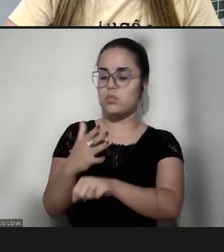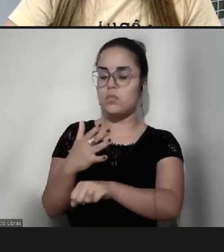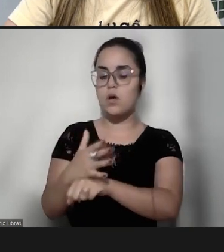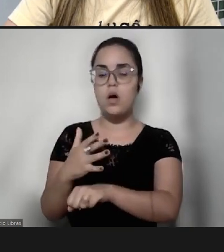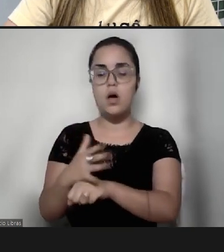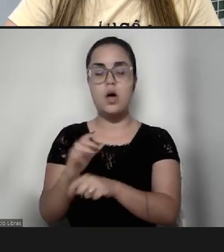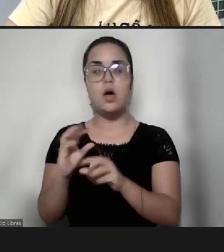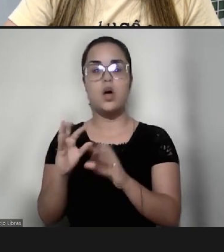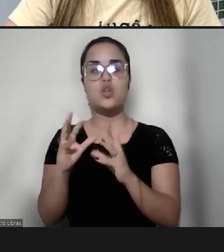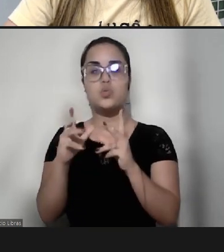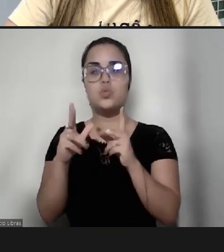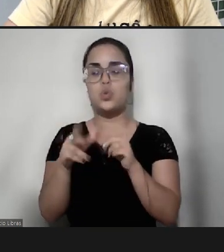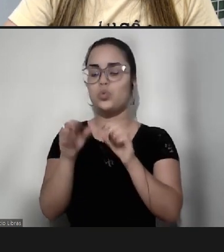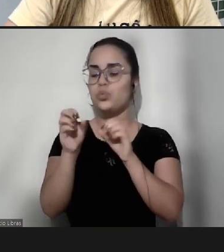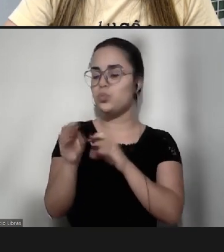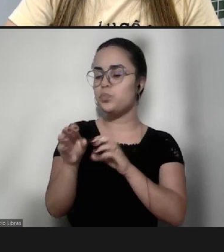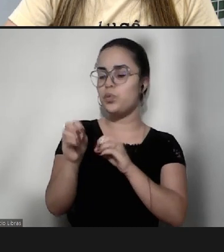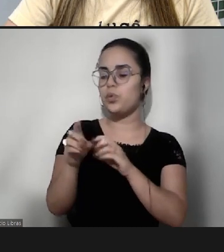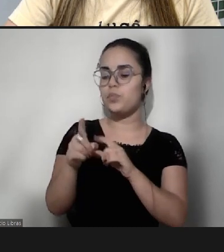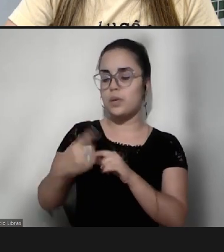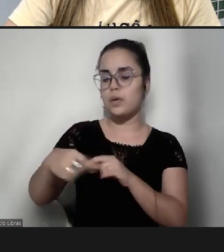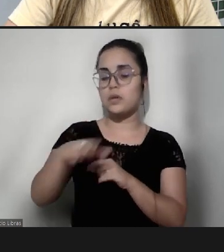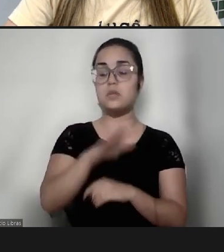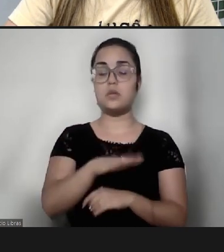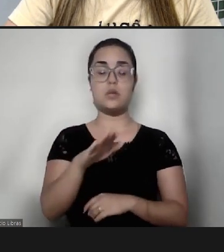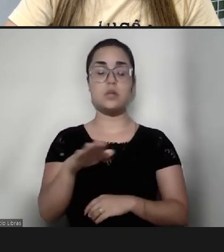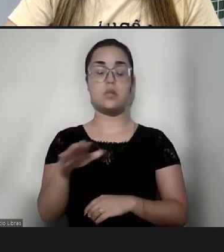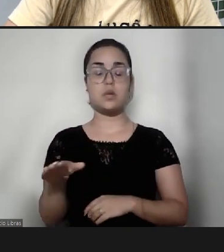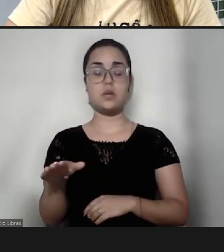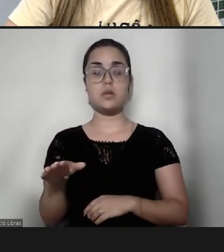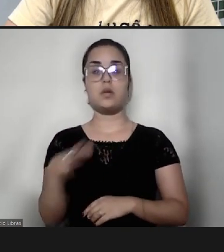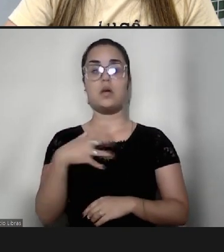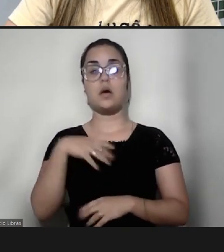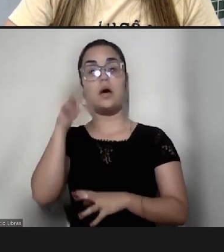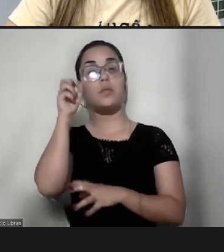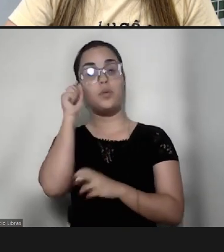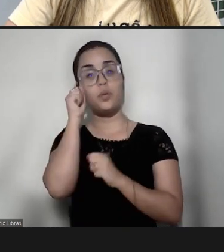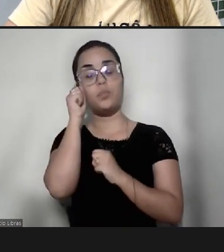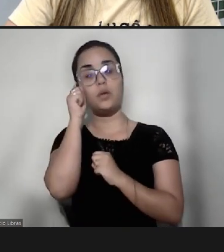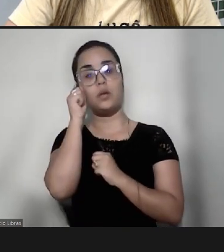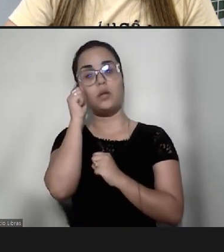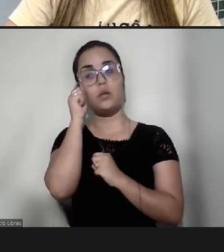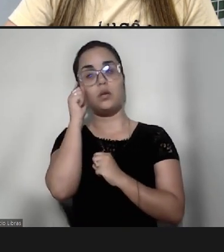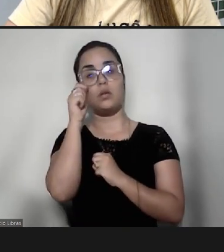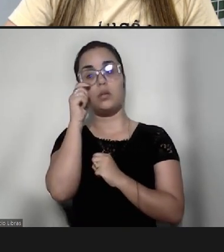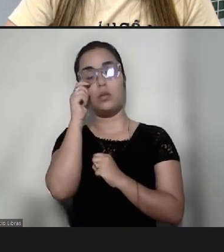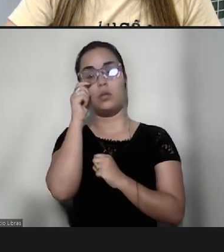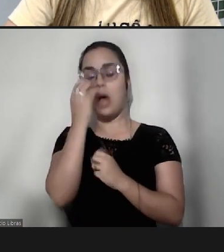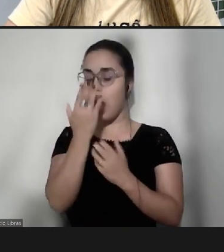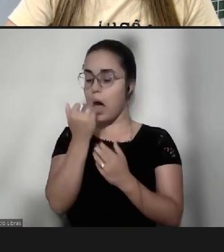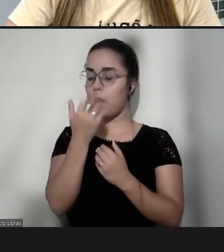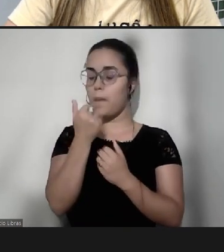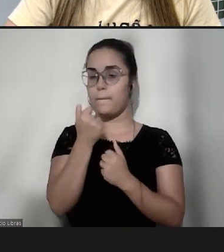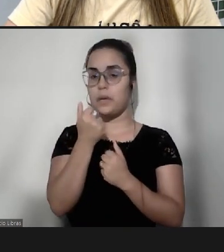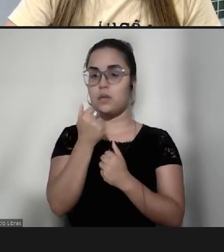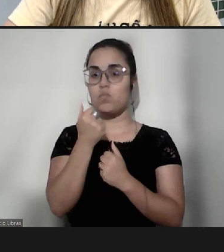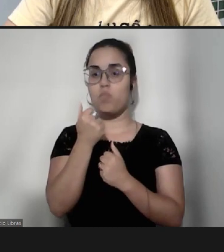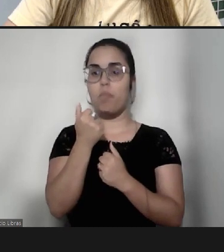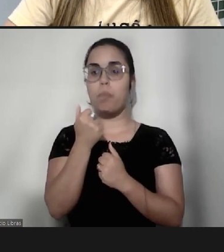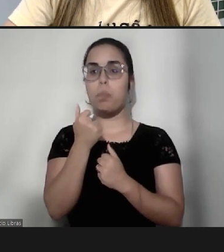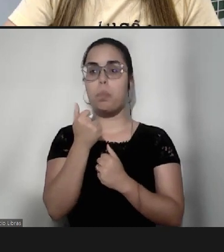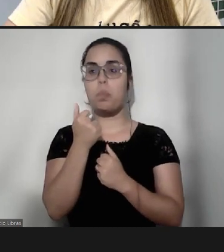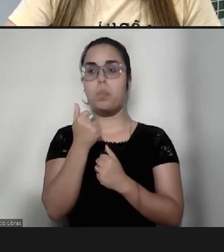todo, ensinar essa criança a dormir, a se alimentar, assim,